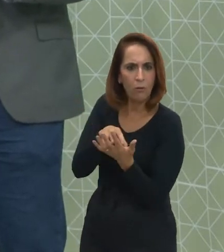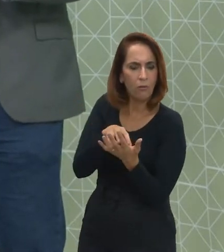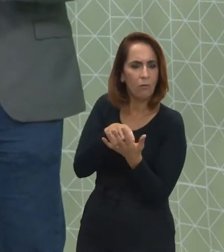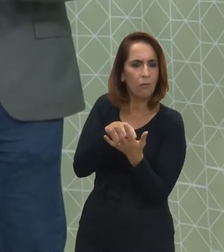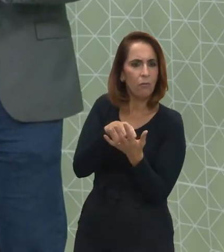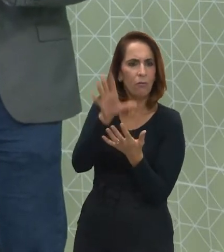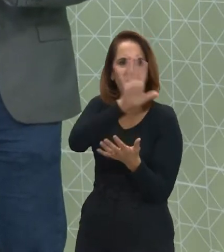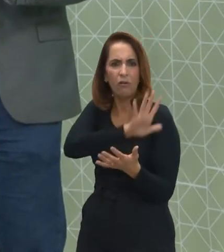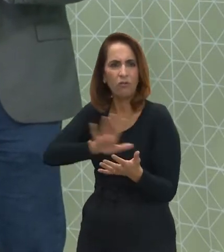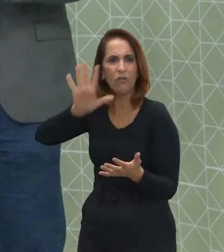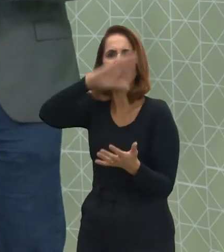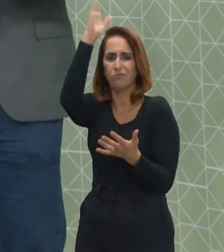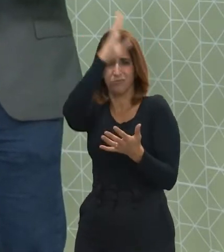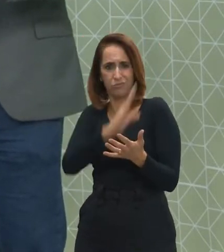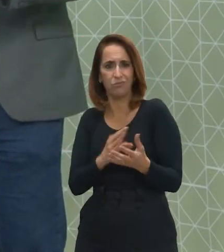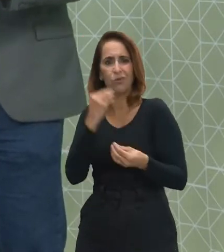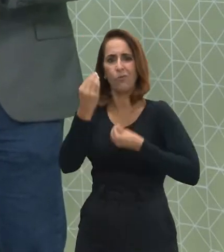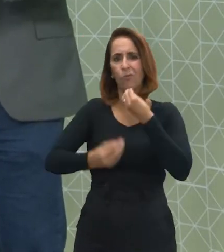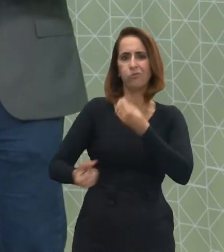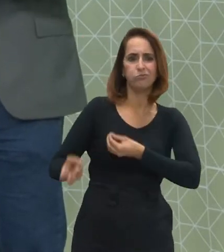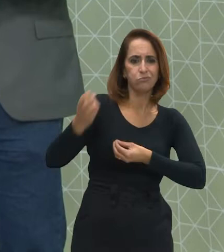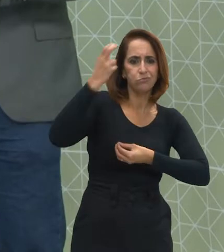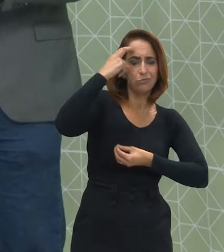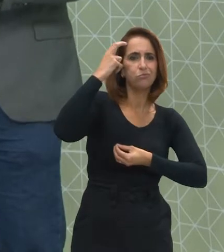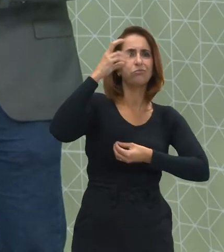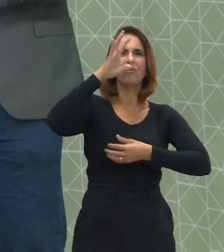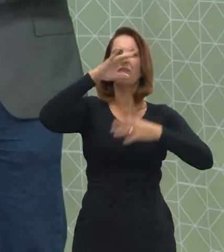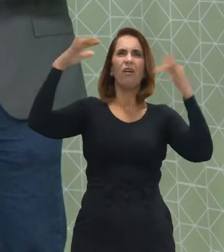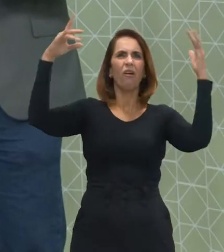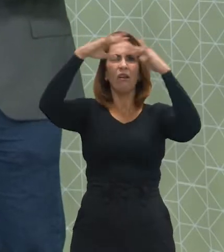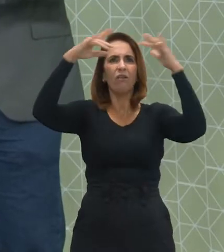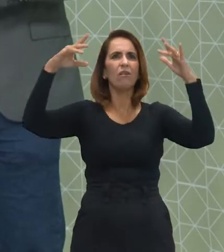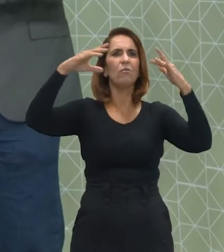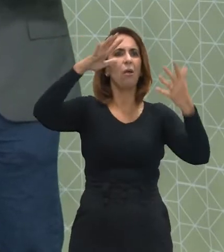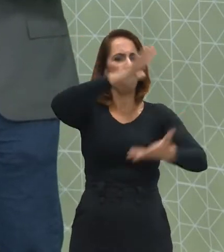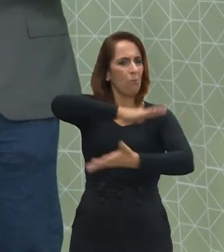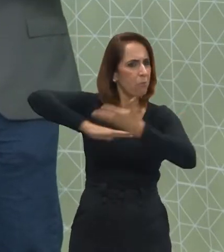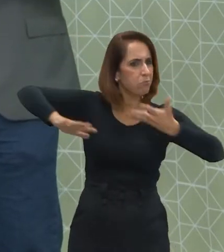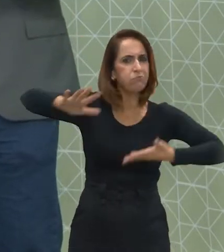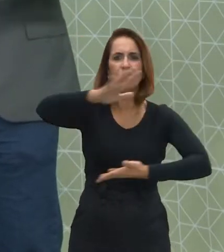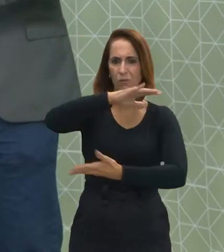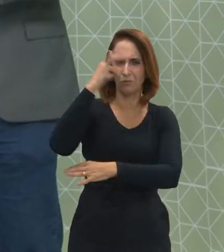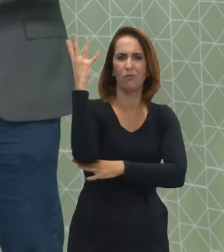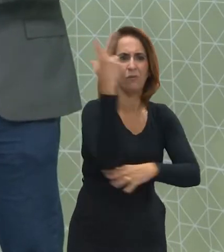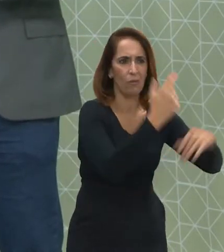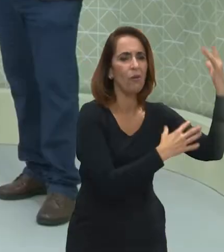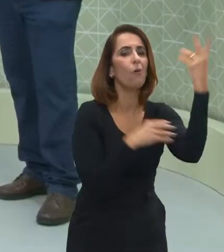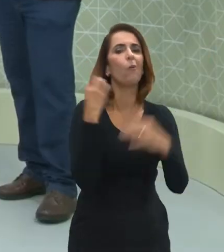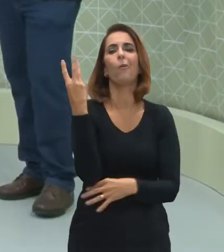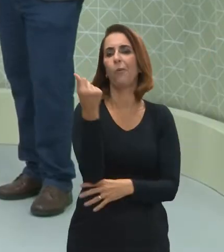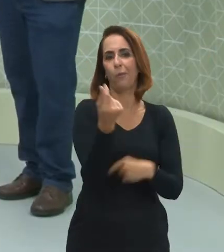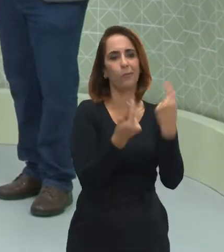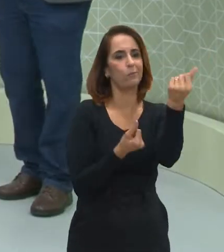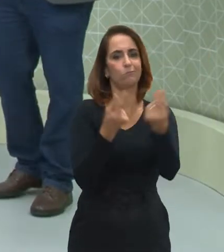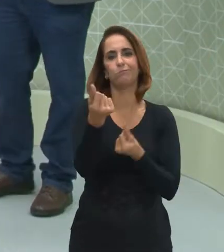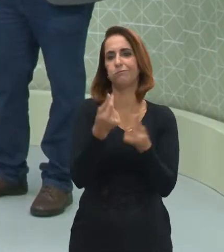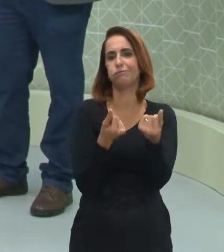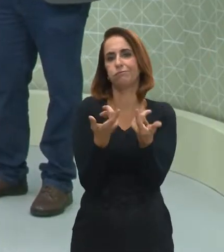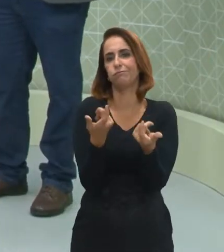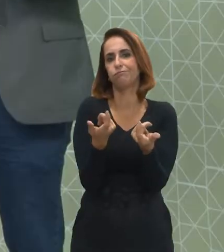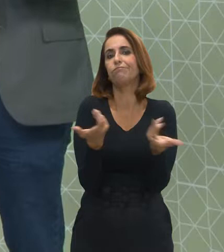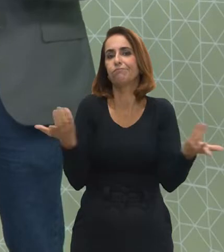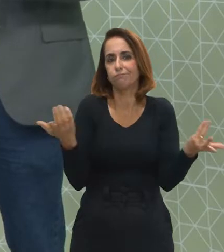regionais, nacionais, como cultura, clima, meio ambiente, economia. E isso,